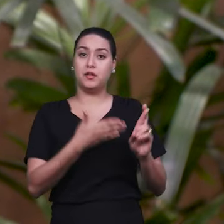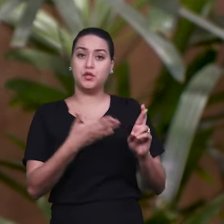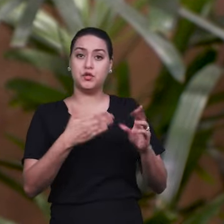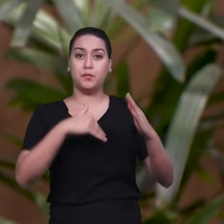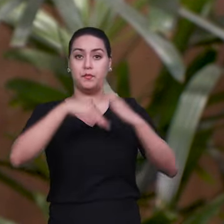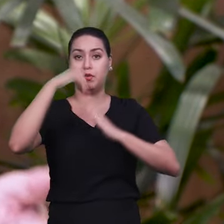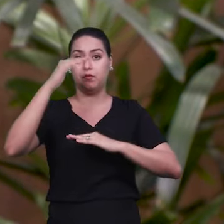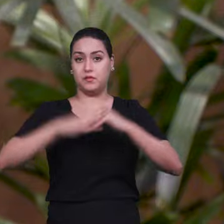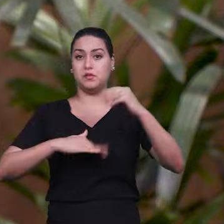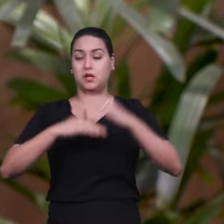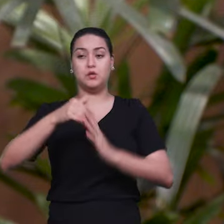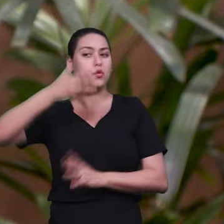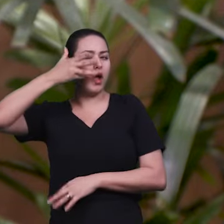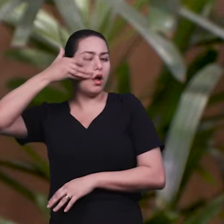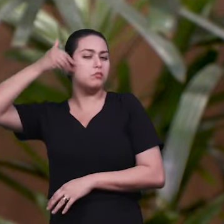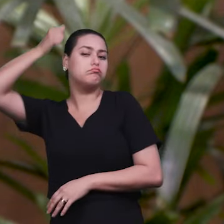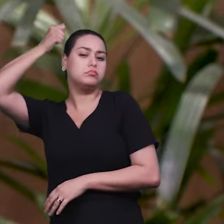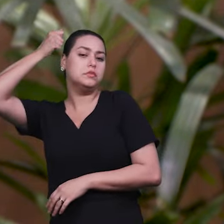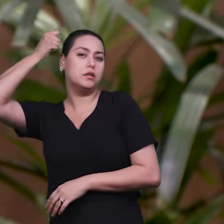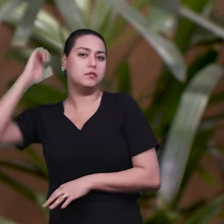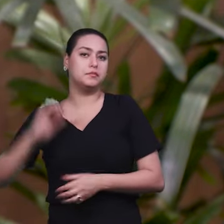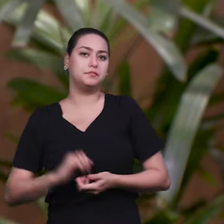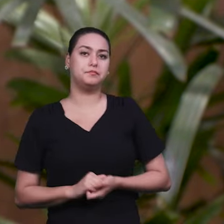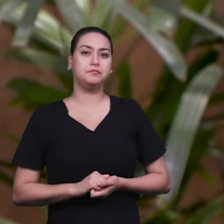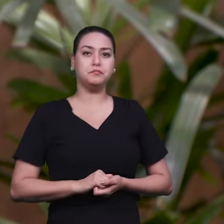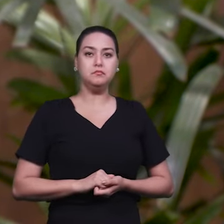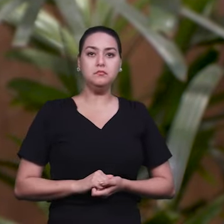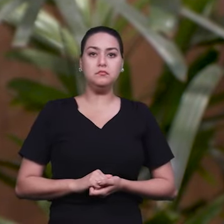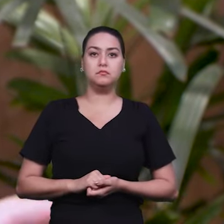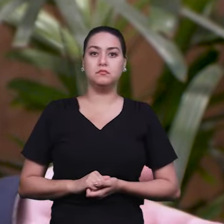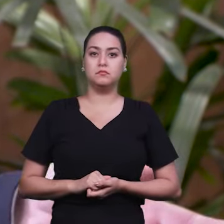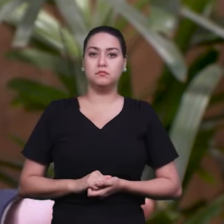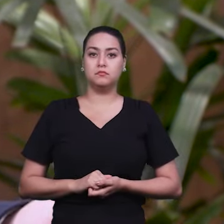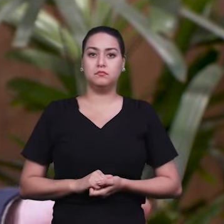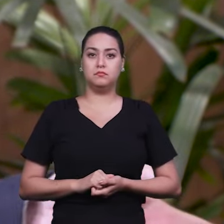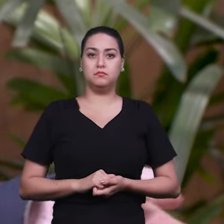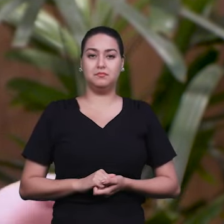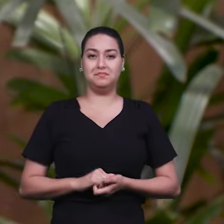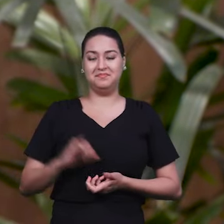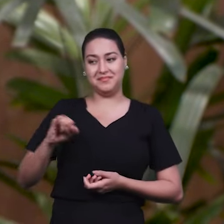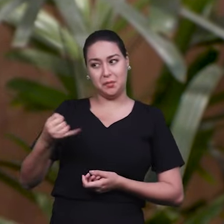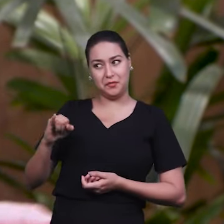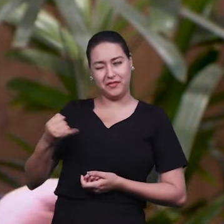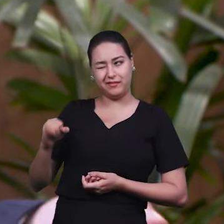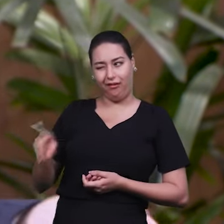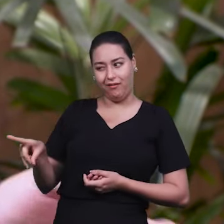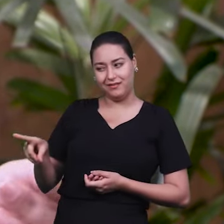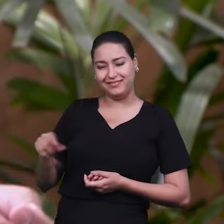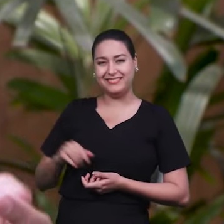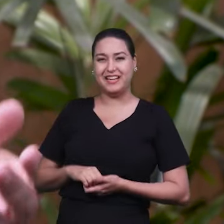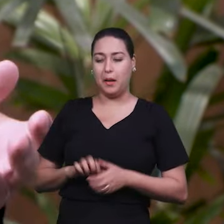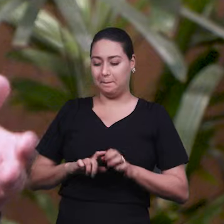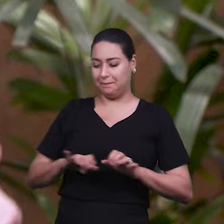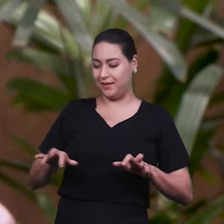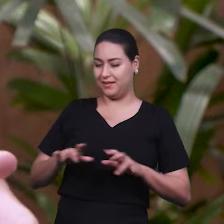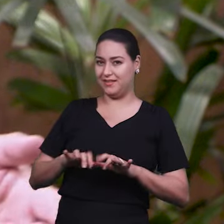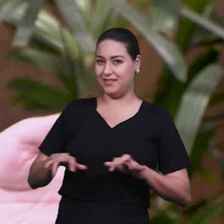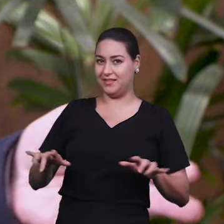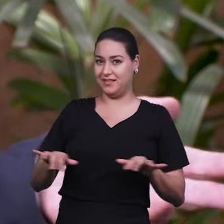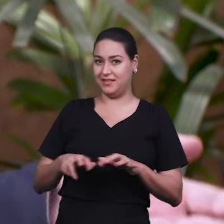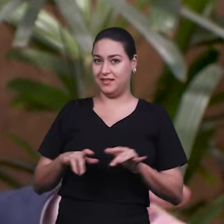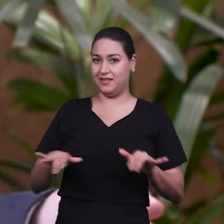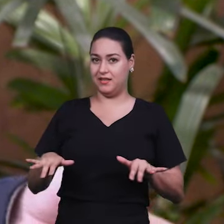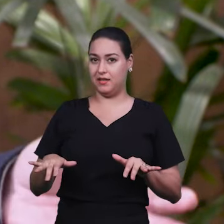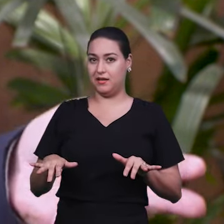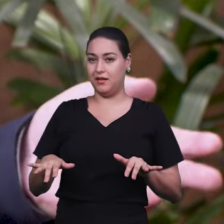exemplos, né? Igual... Você está aqui, aproveitar aqui a Jane, né? Como pianista. O aluno vai